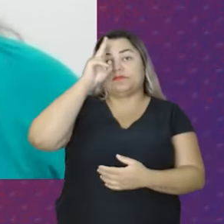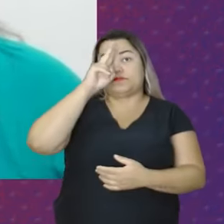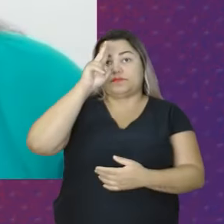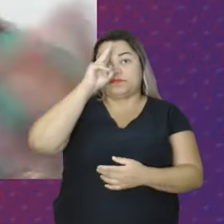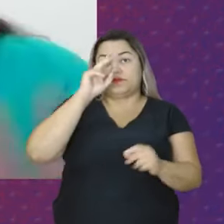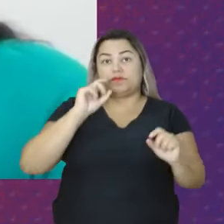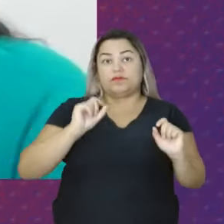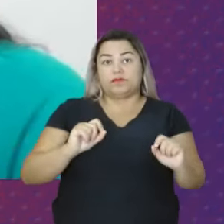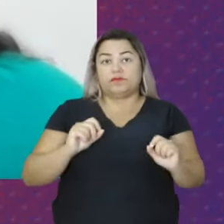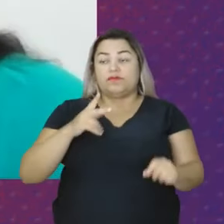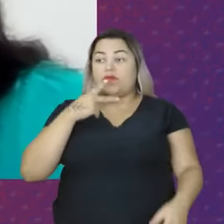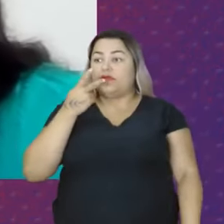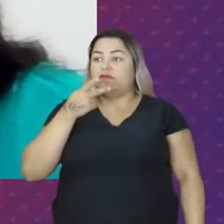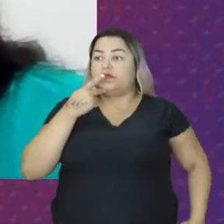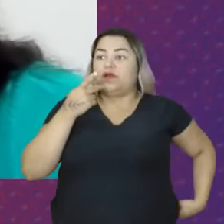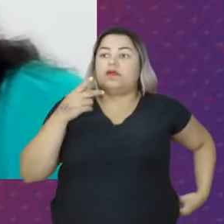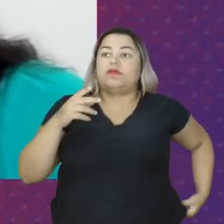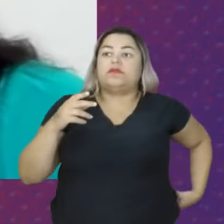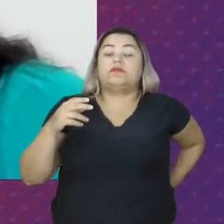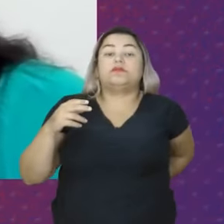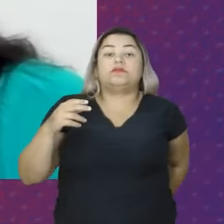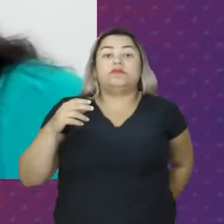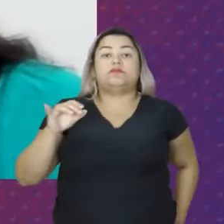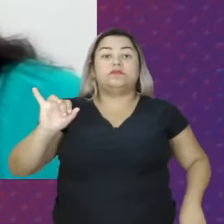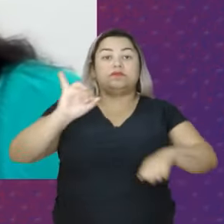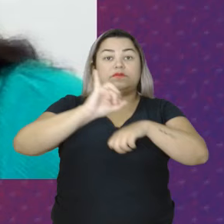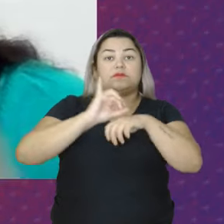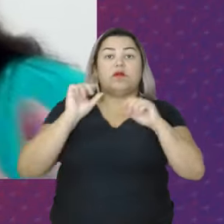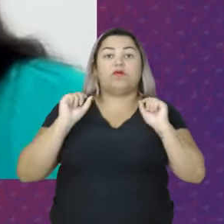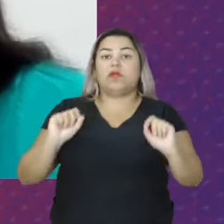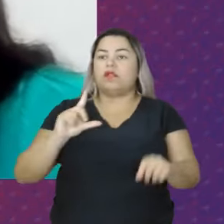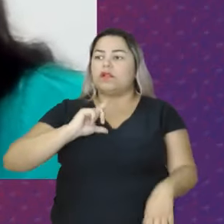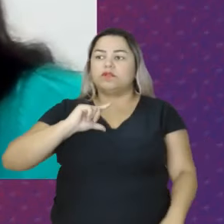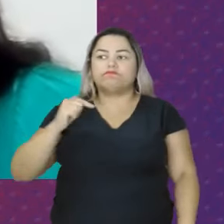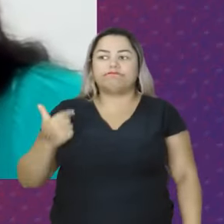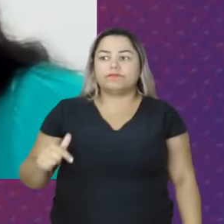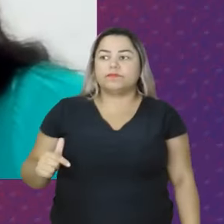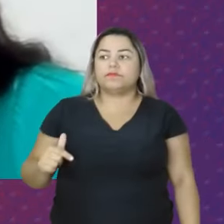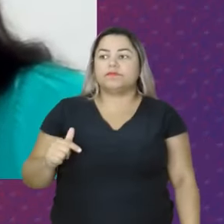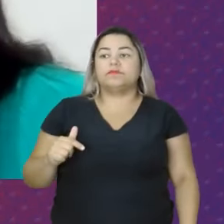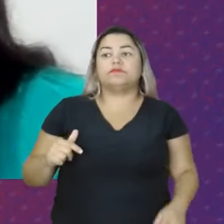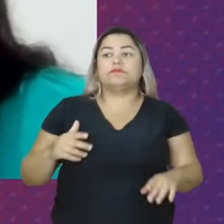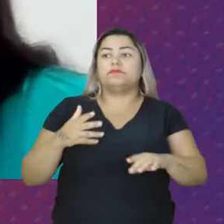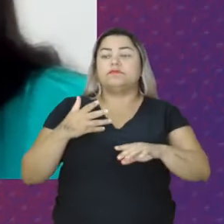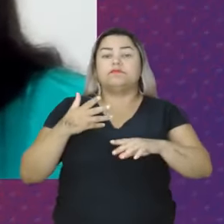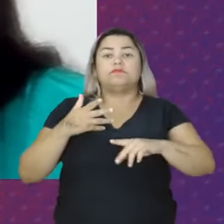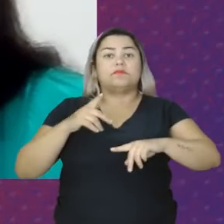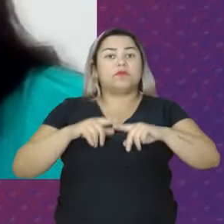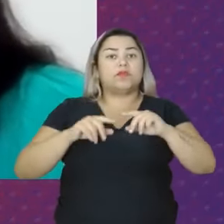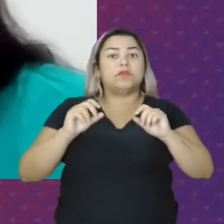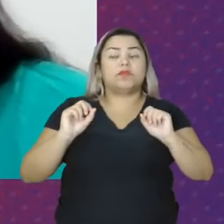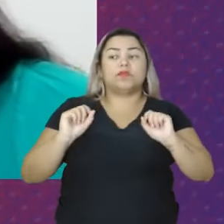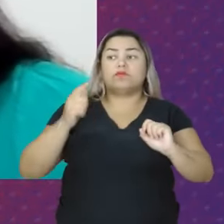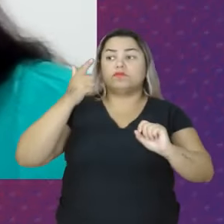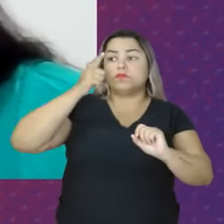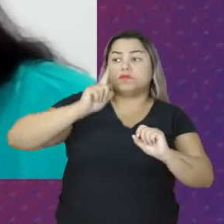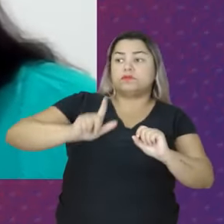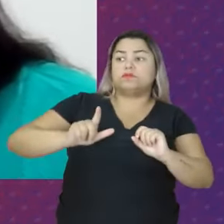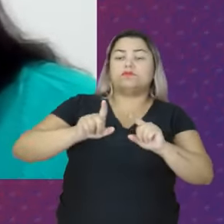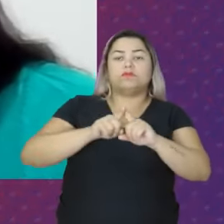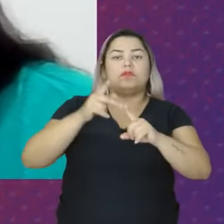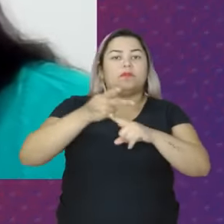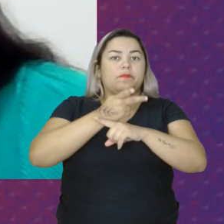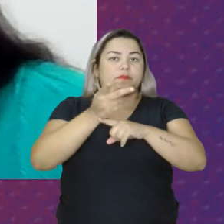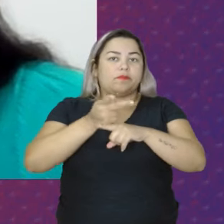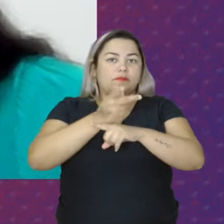Eu queria colocar Que a Central Ela Não tem tanto material Assim que a gente Possa buscar É